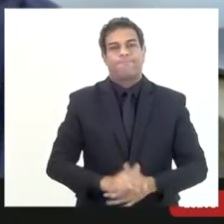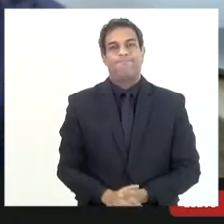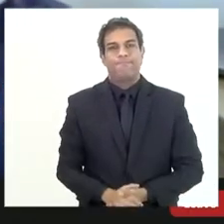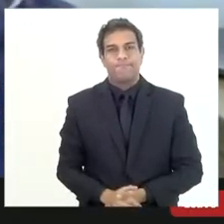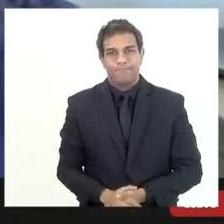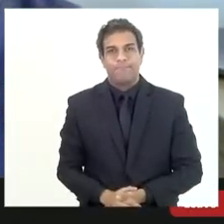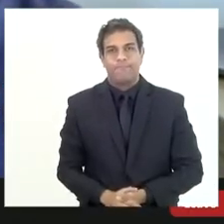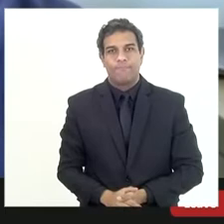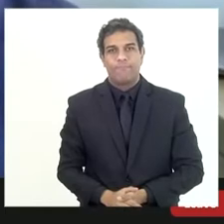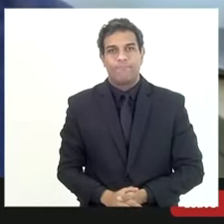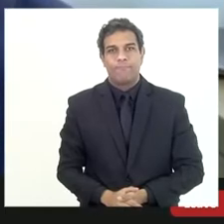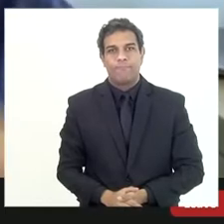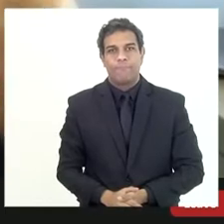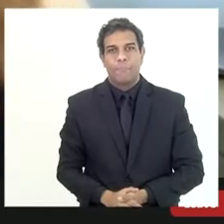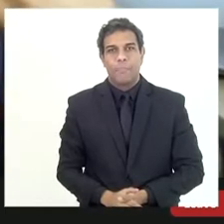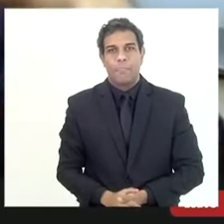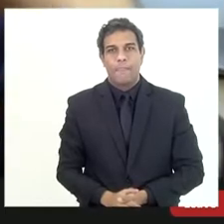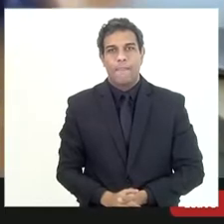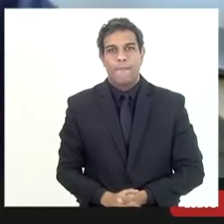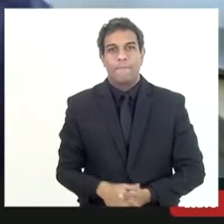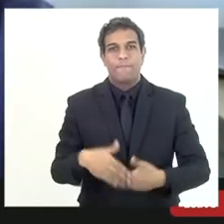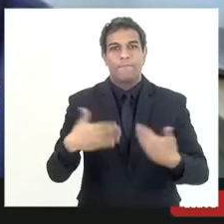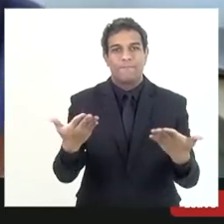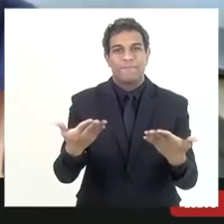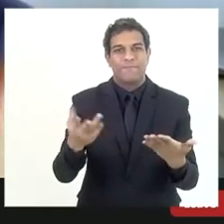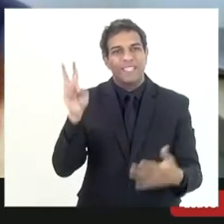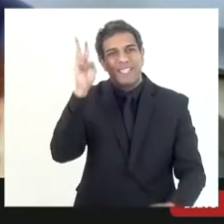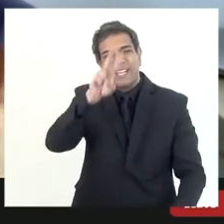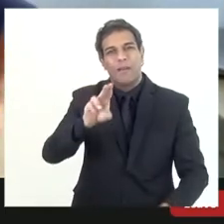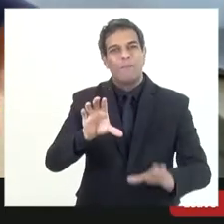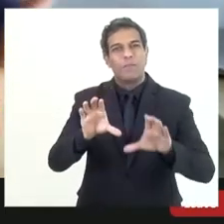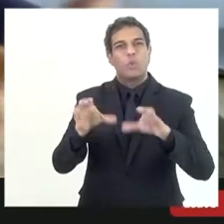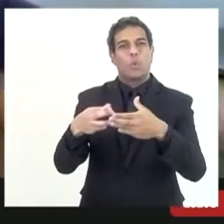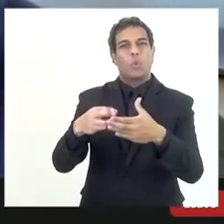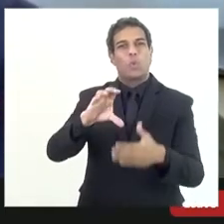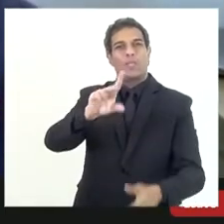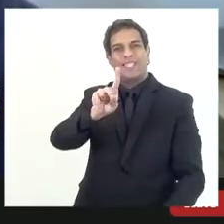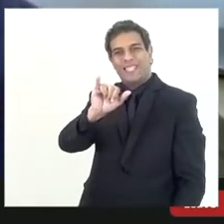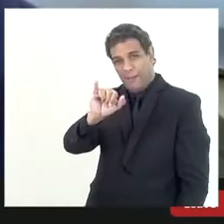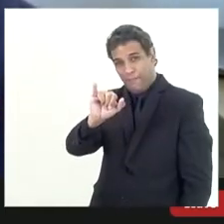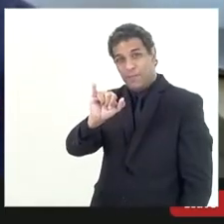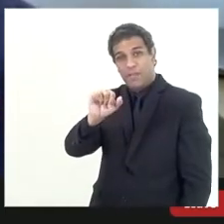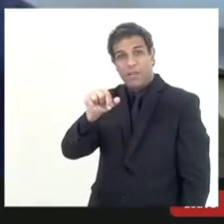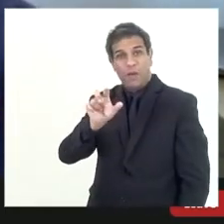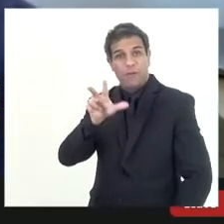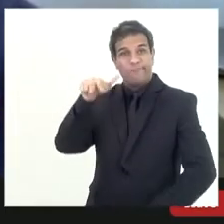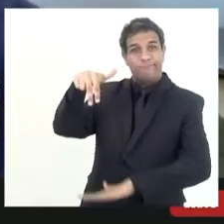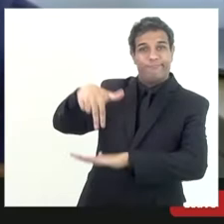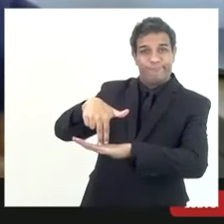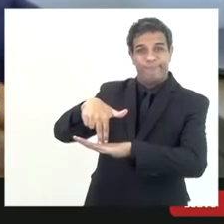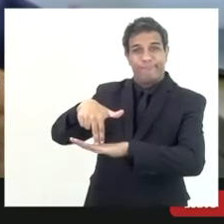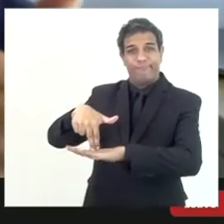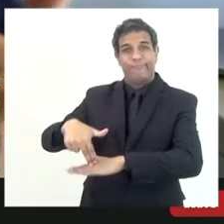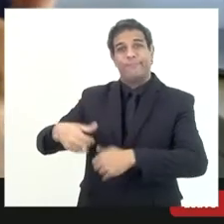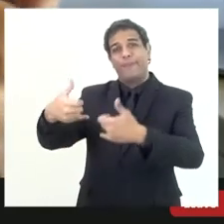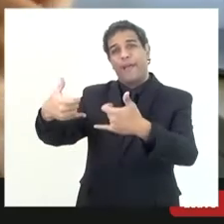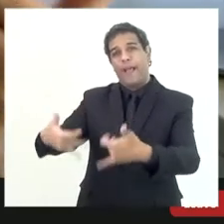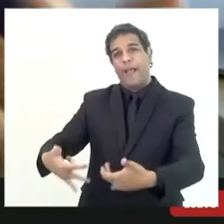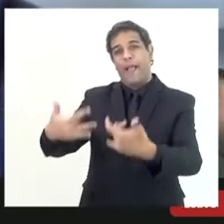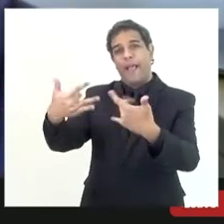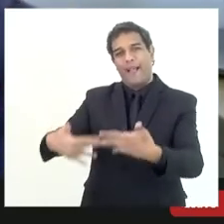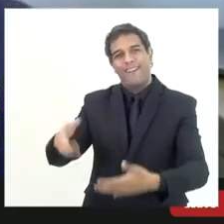foi coloquei lá na CPI foi dito pelo doutor